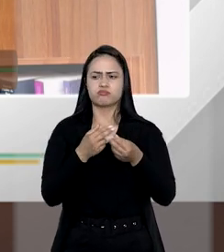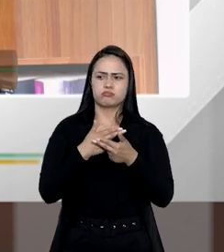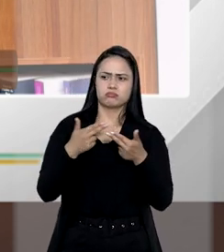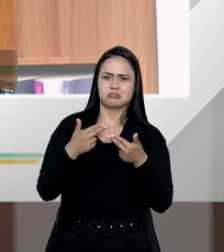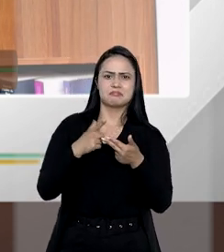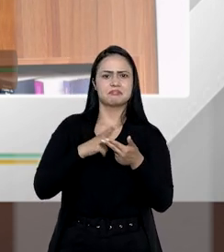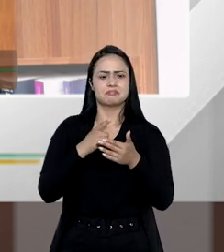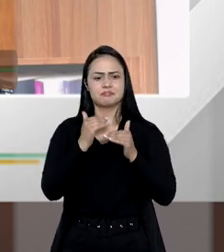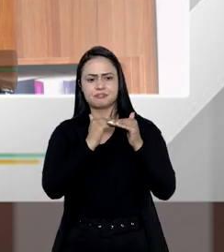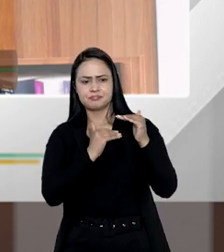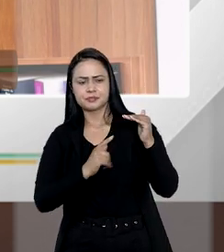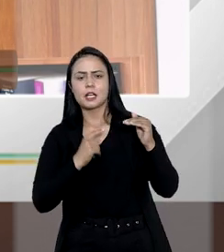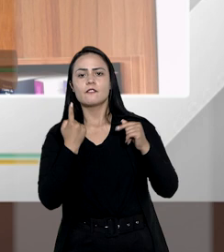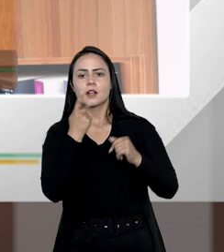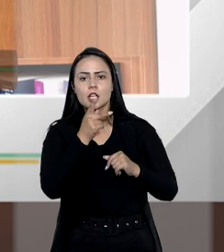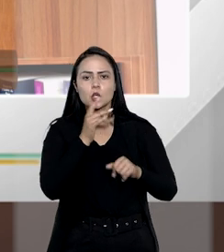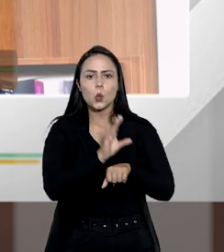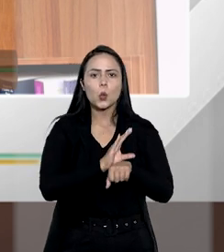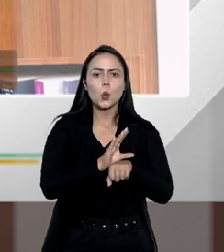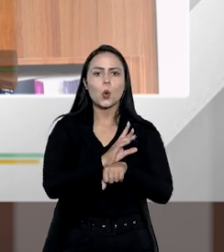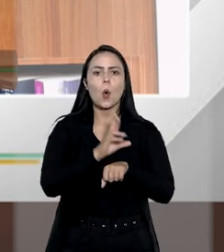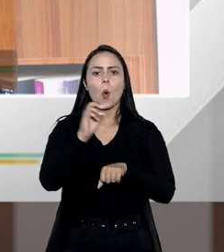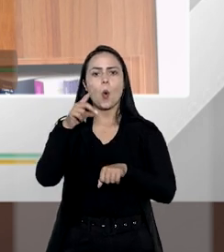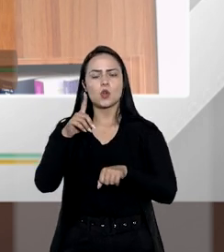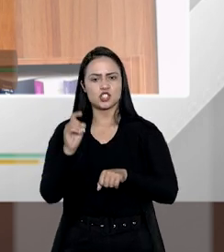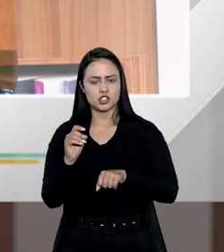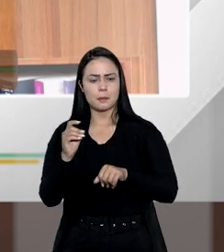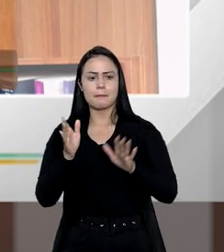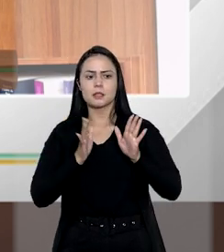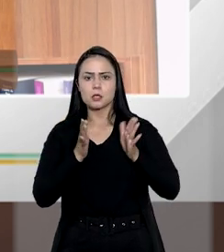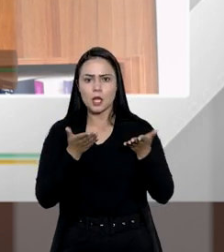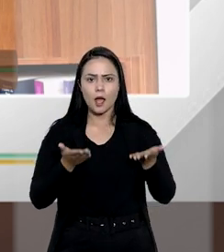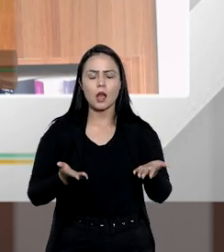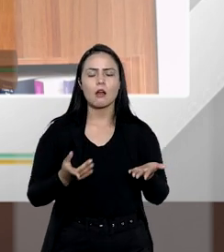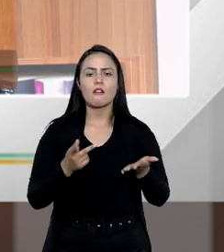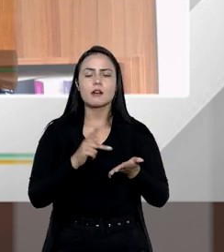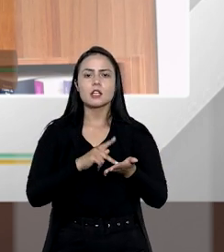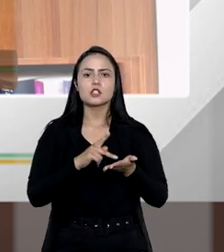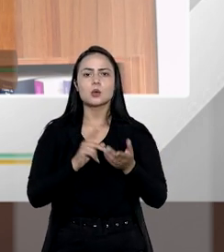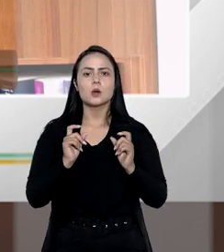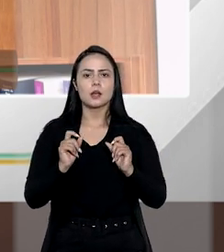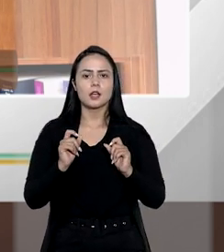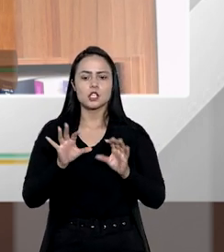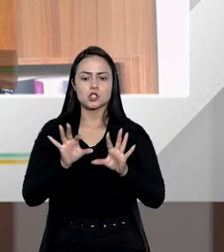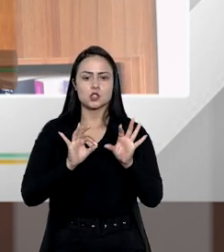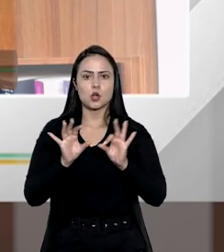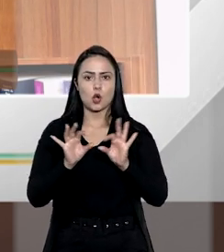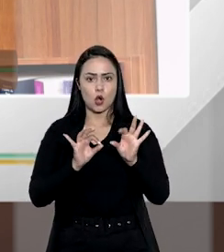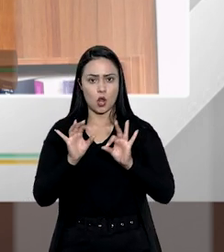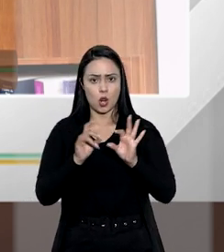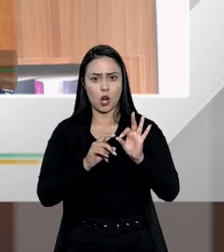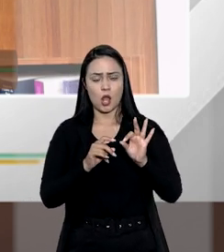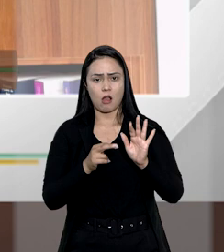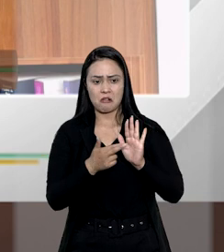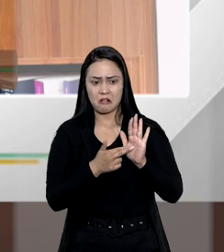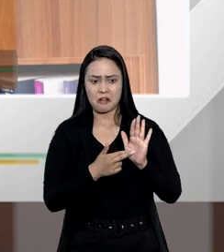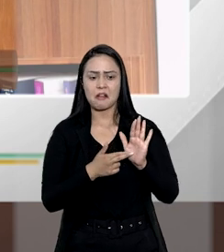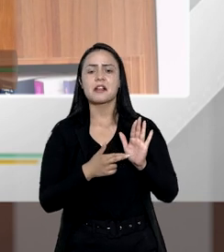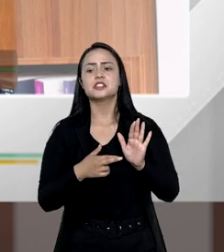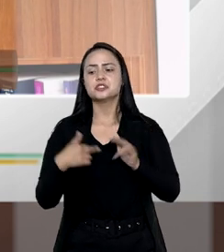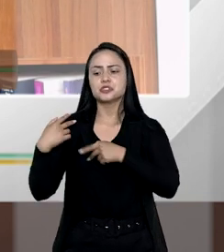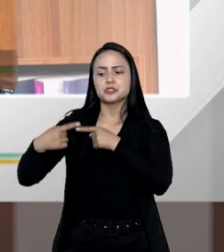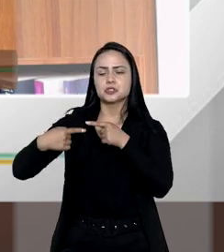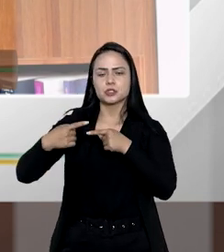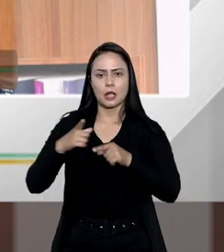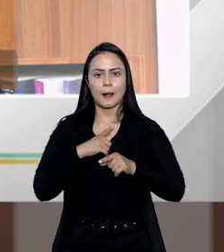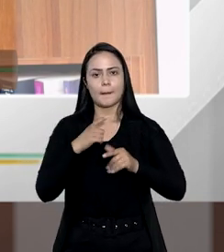equivocada, porque tem se falado muito da constituição de holdings patrimoniais. E a verdade é que escolher regime de bens já é uma